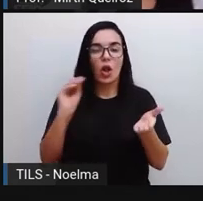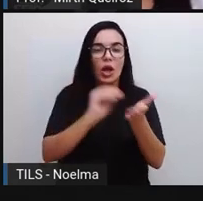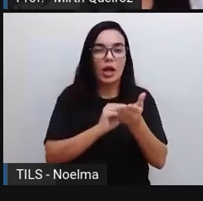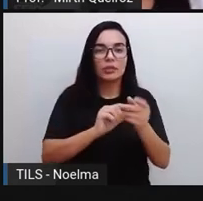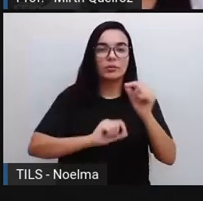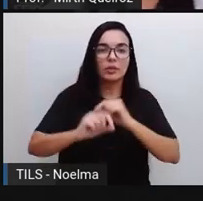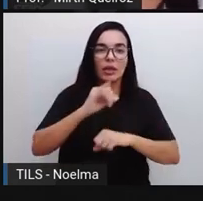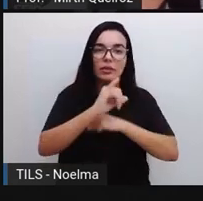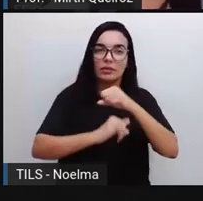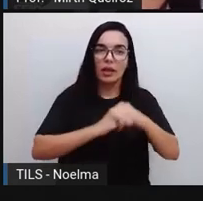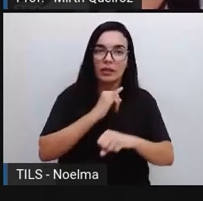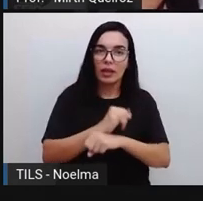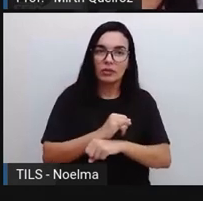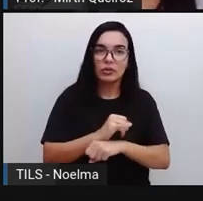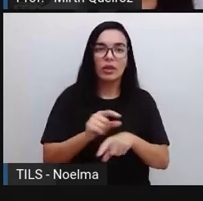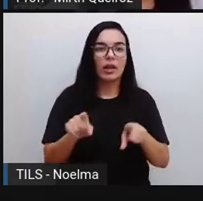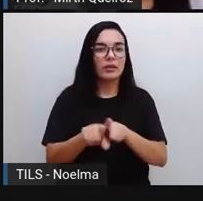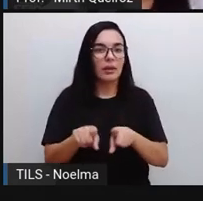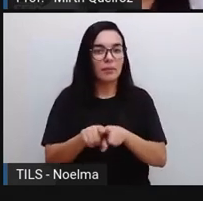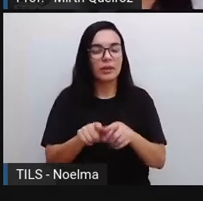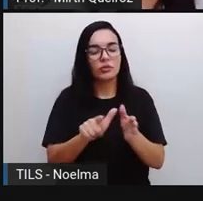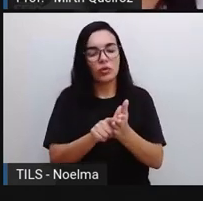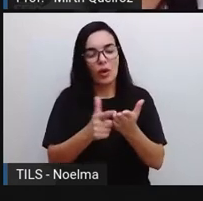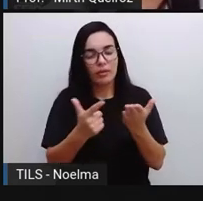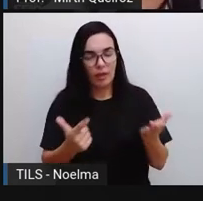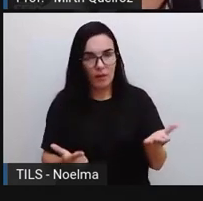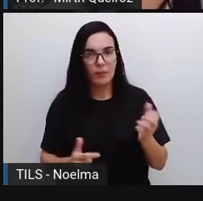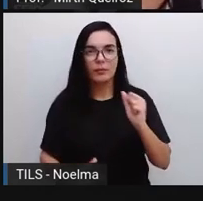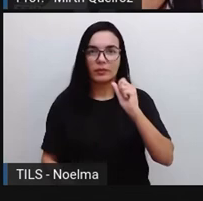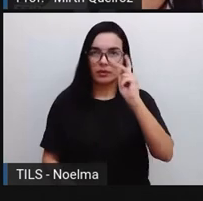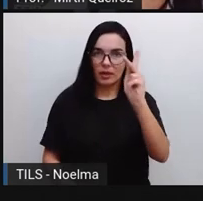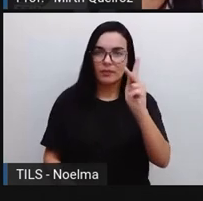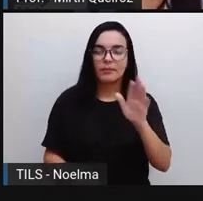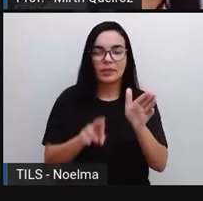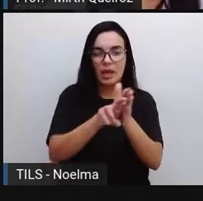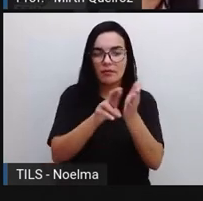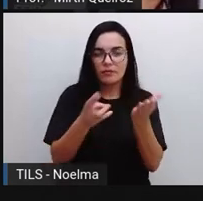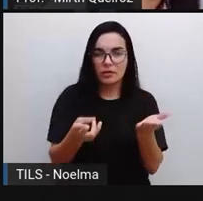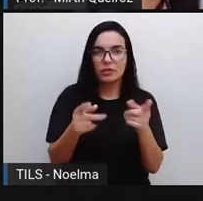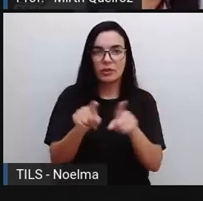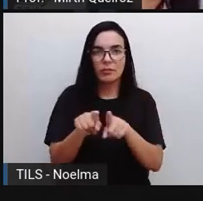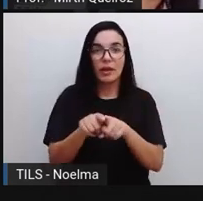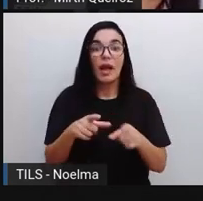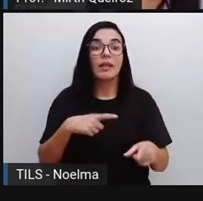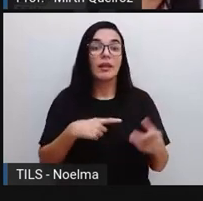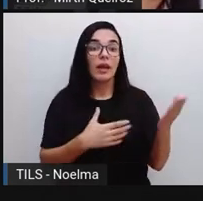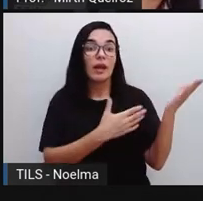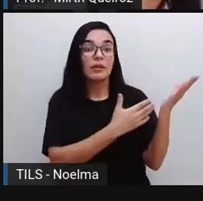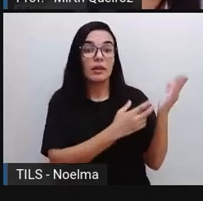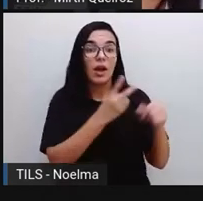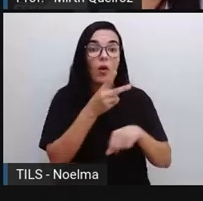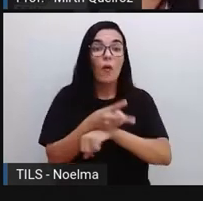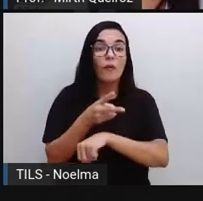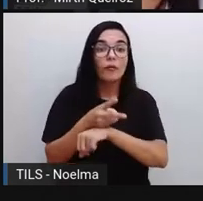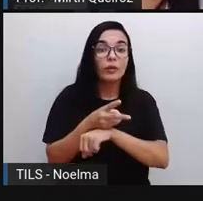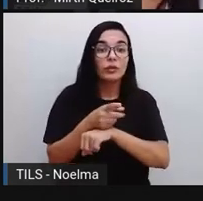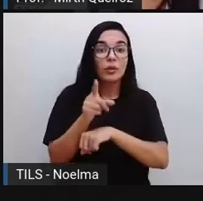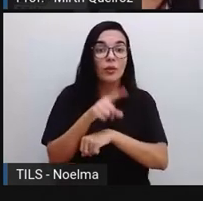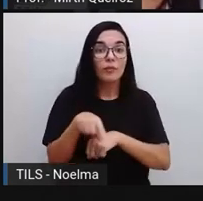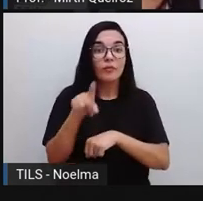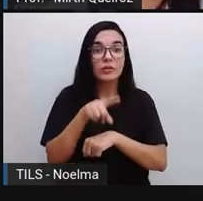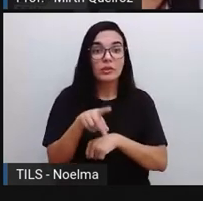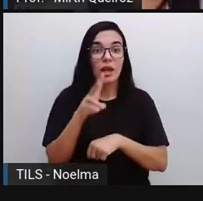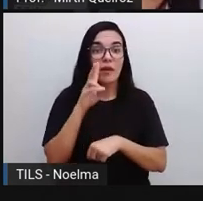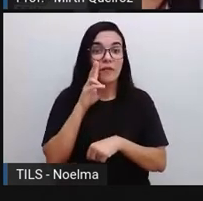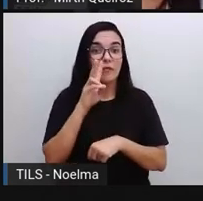em sites da internet, em jornais, certo? E eu trouxe aqui para vocês um vídeo que a gente vai ver um pouquinho